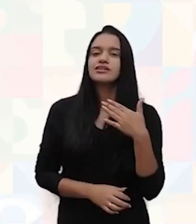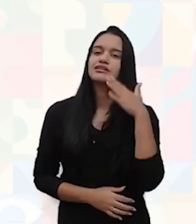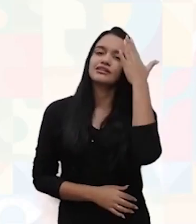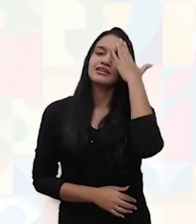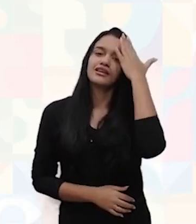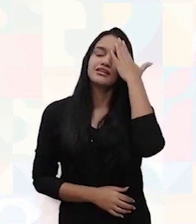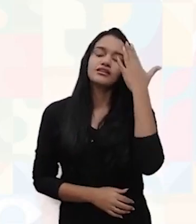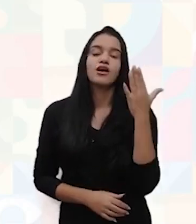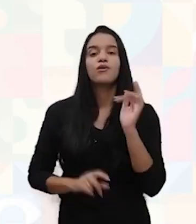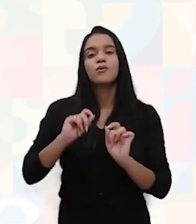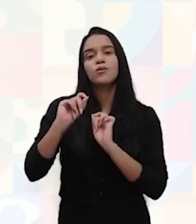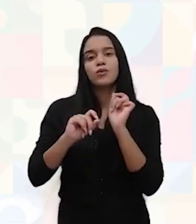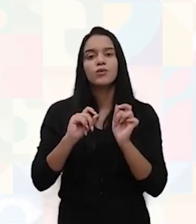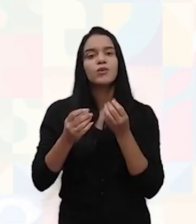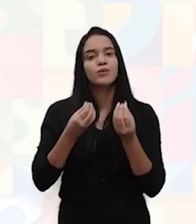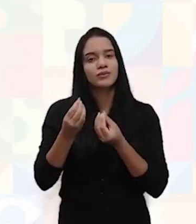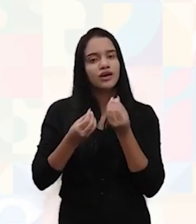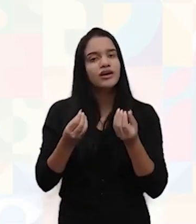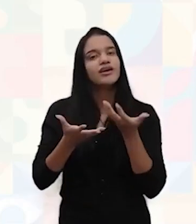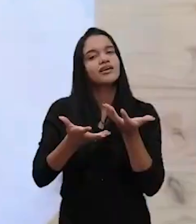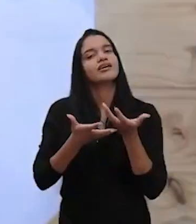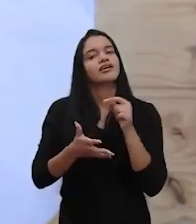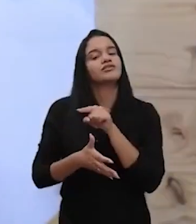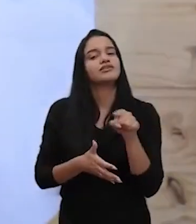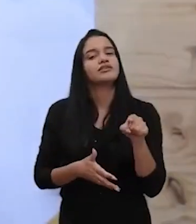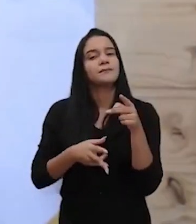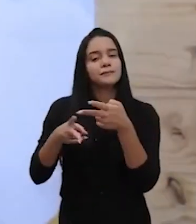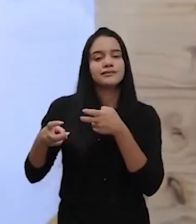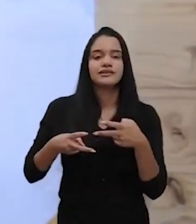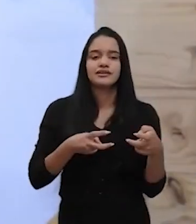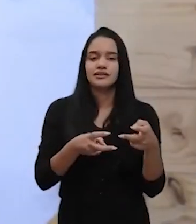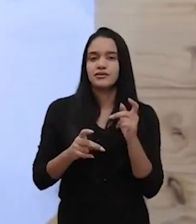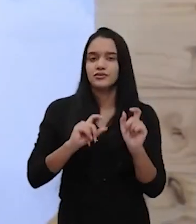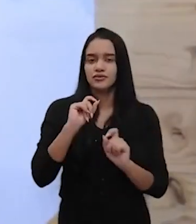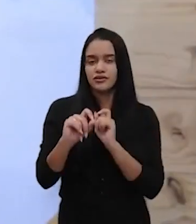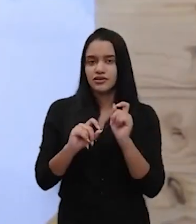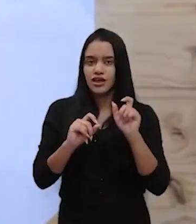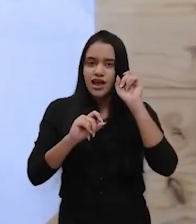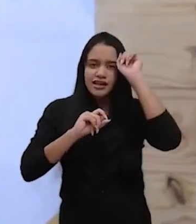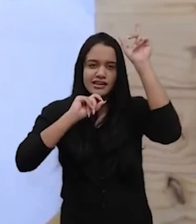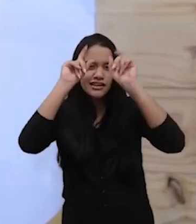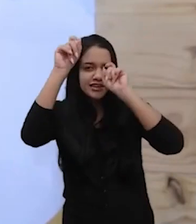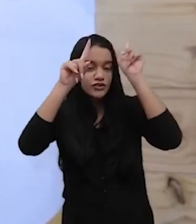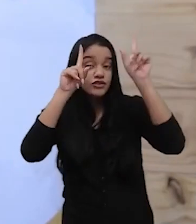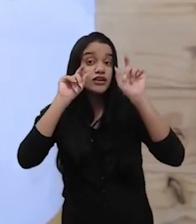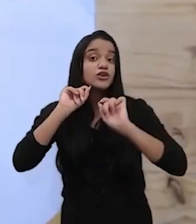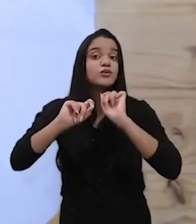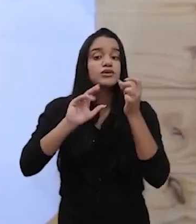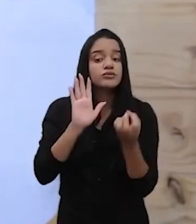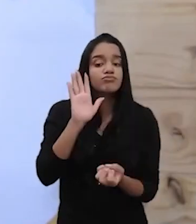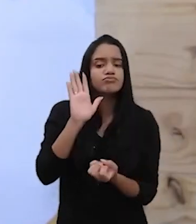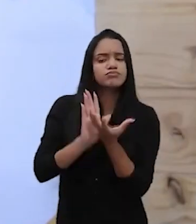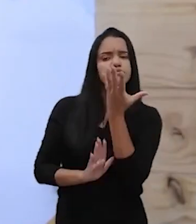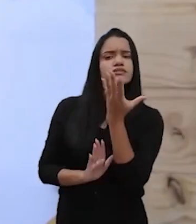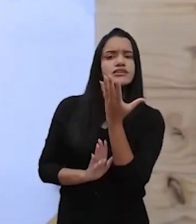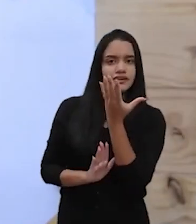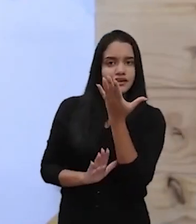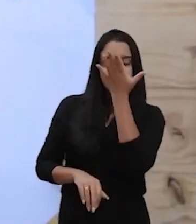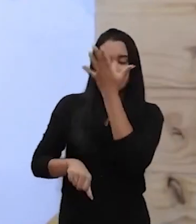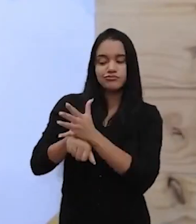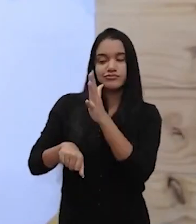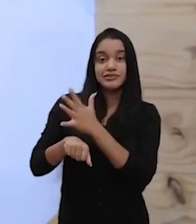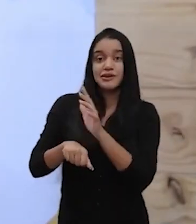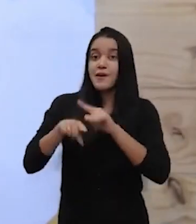de como é que isso funciona, eu quero que você perceba o seguinte, criatividade é criar. Criatividade. Criar